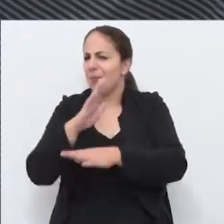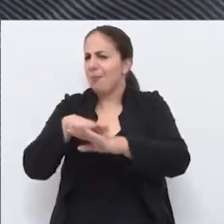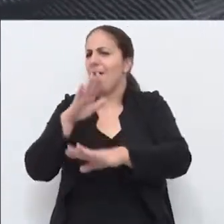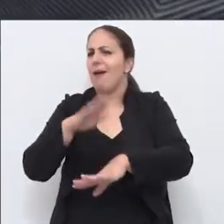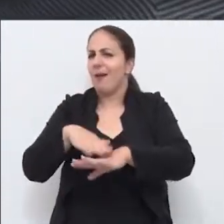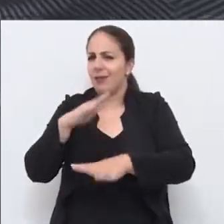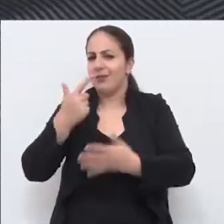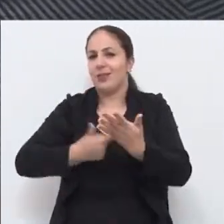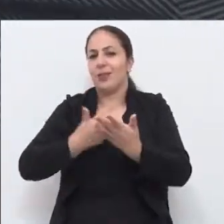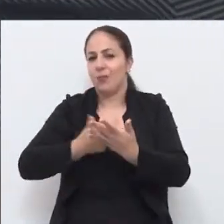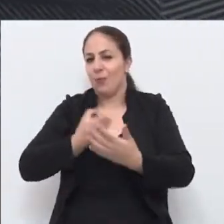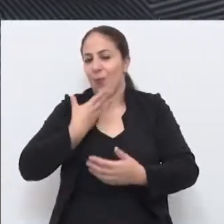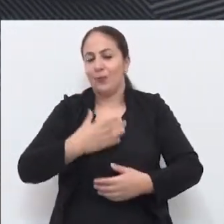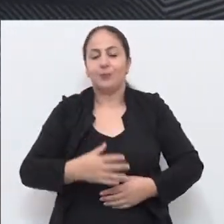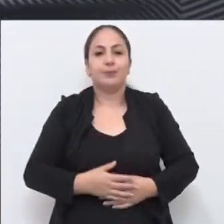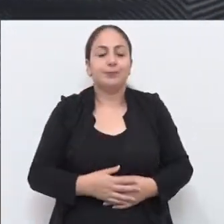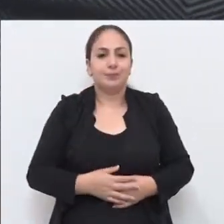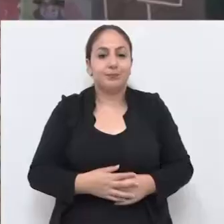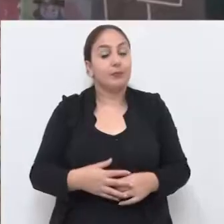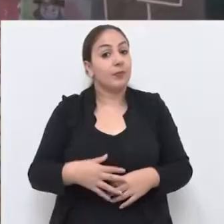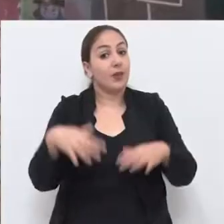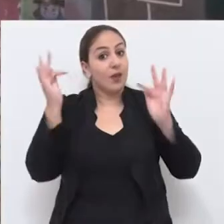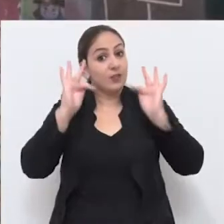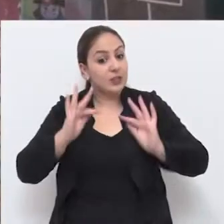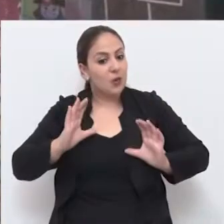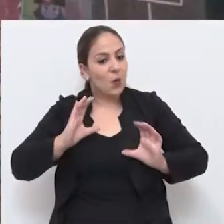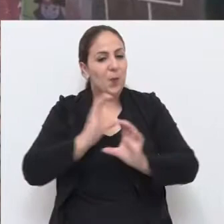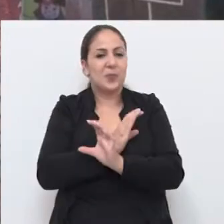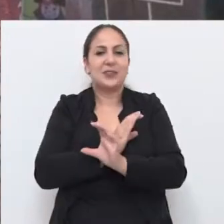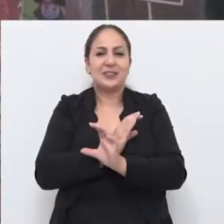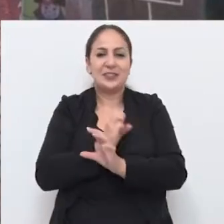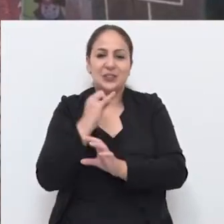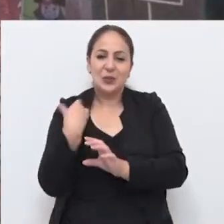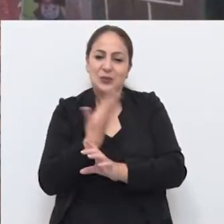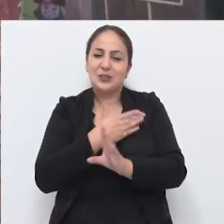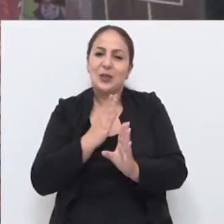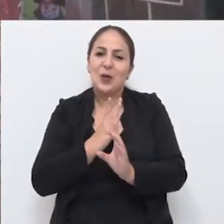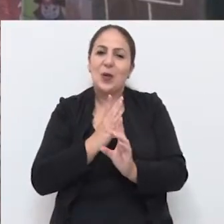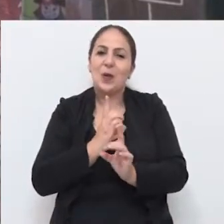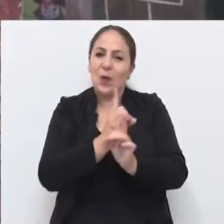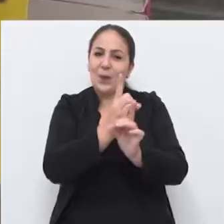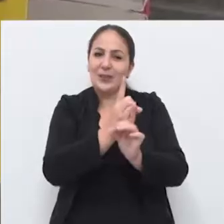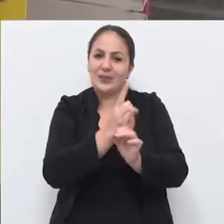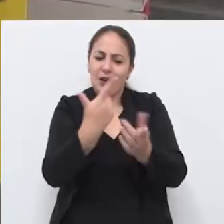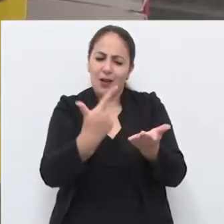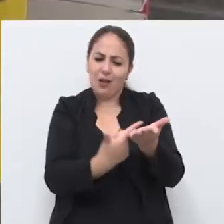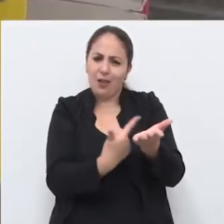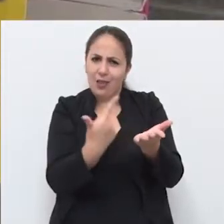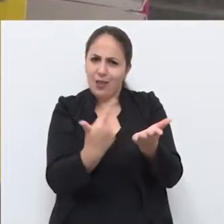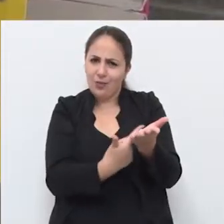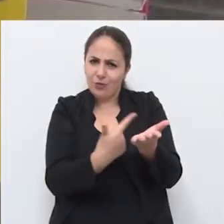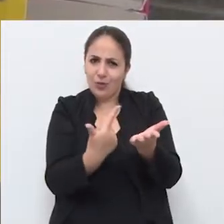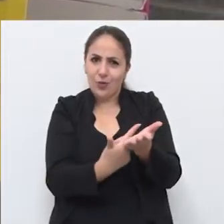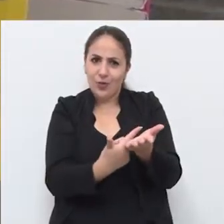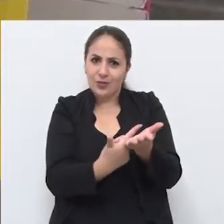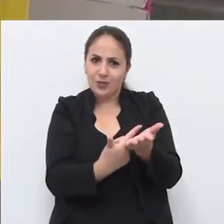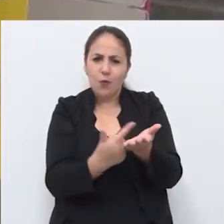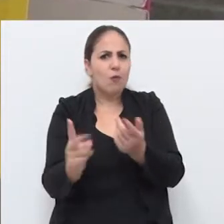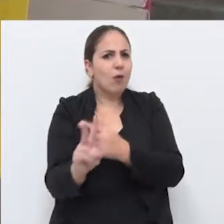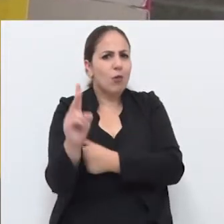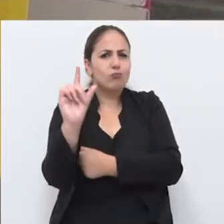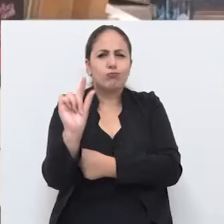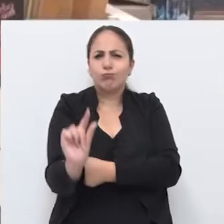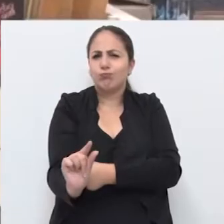Mas tem muito mais por aí, tem muita coisa boa. E a alegria fica completa quando encontramos a obra dos sonhos por um valor